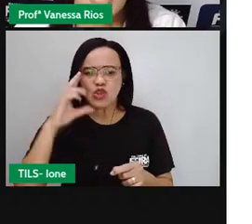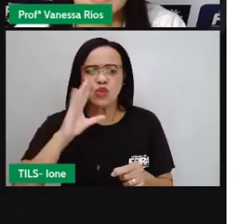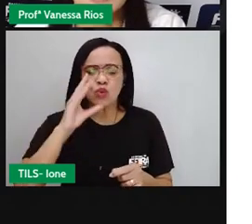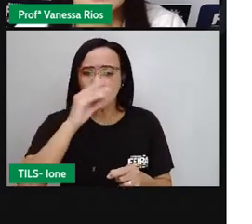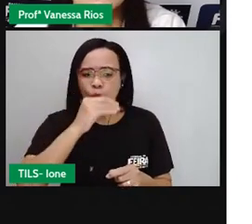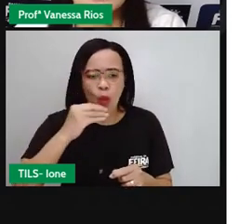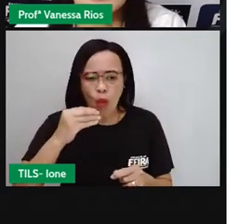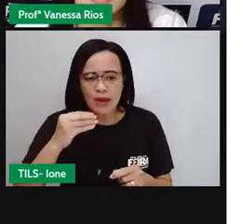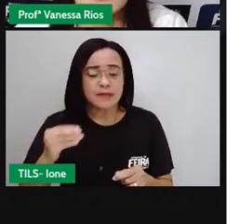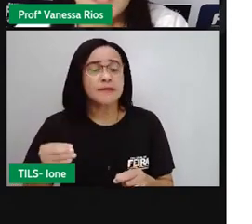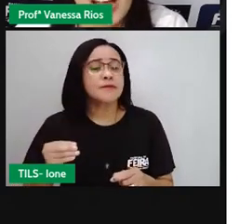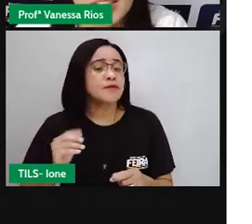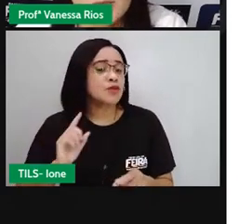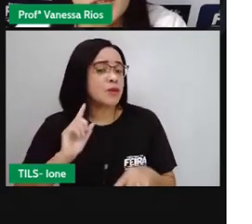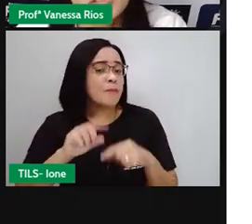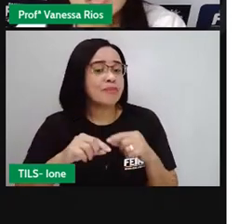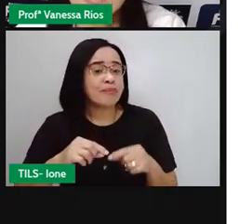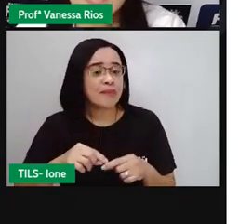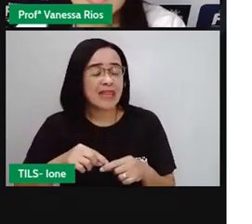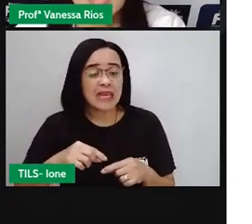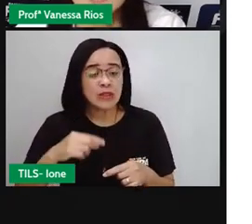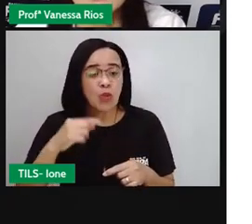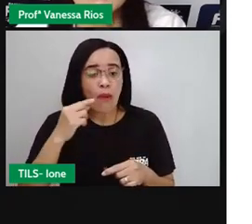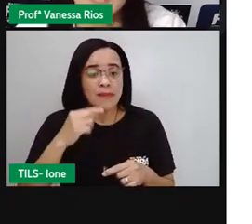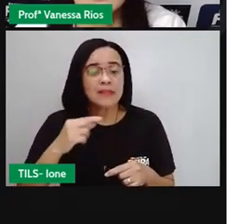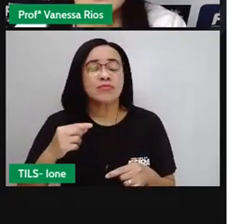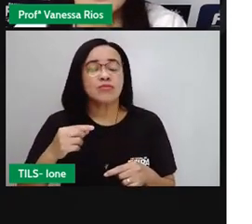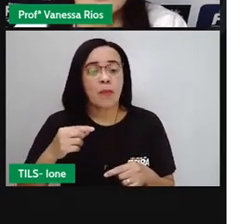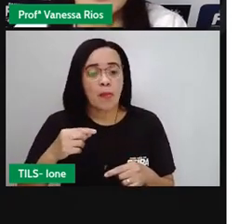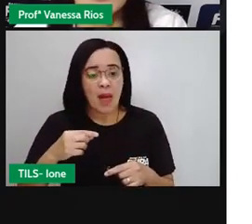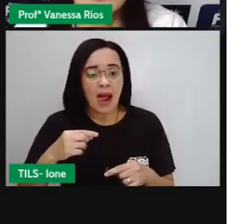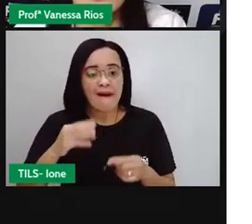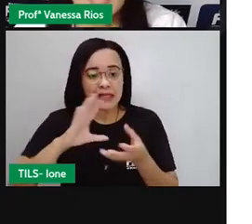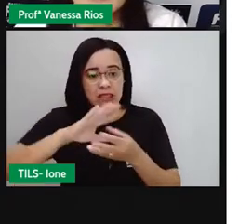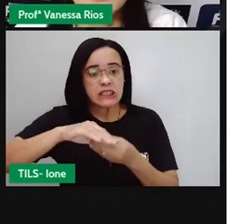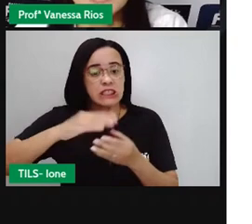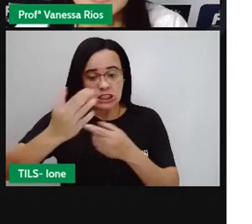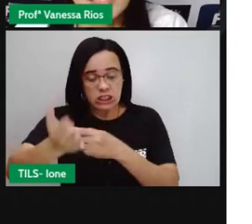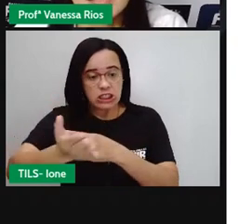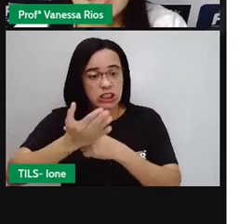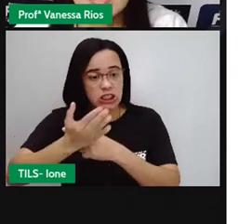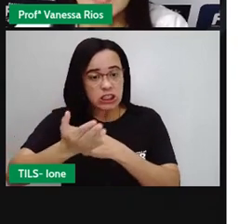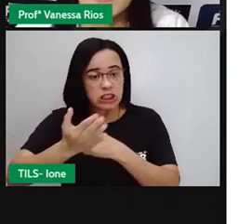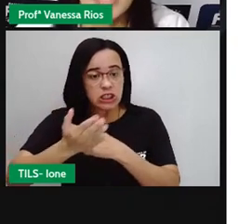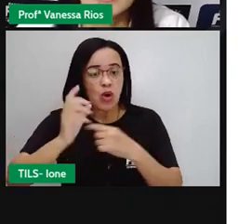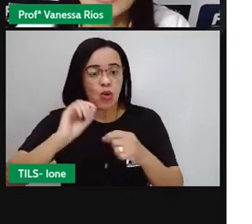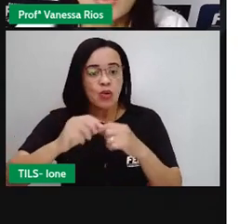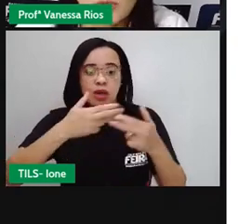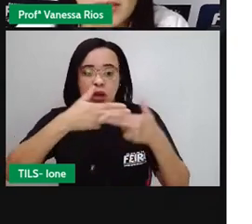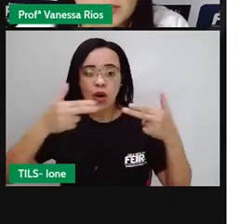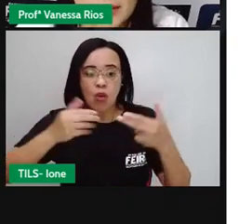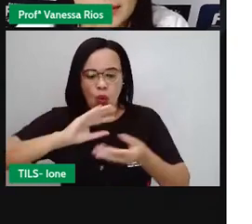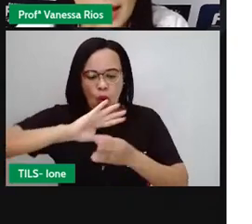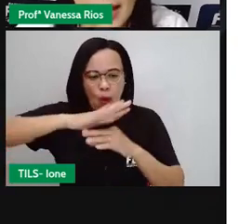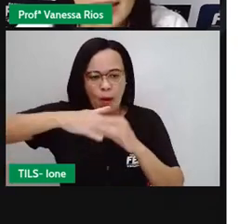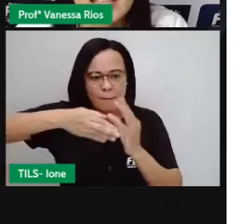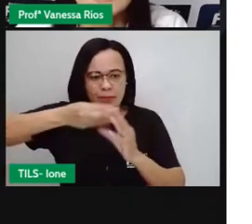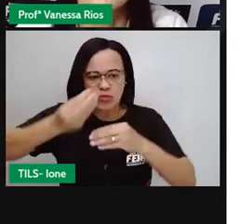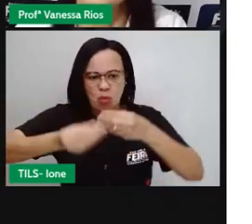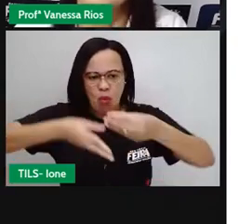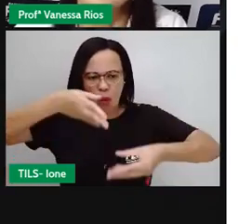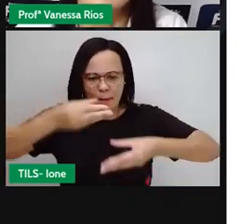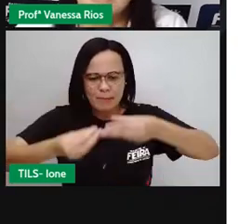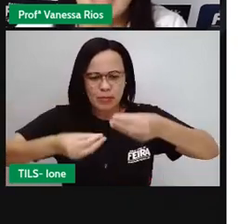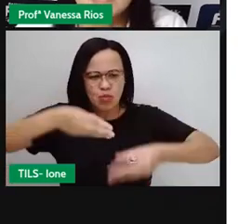aí as glândulas salivárias, produtos de glândulas salivárias, o alimento é transformado num bolo alimentar,